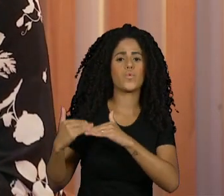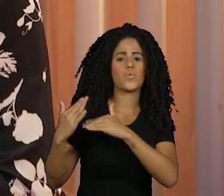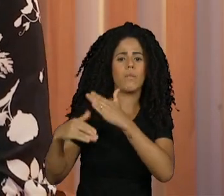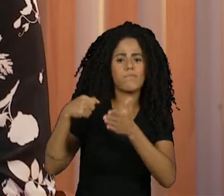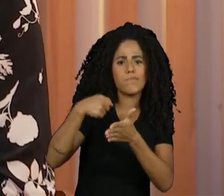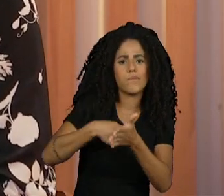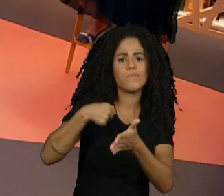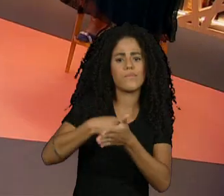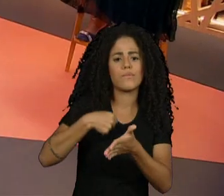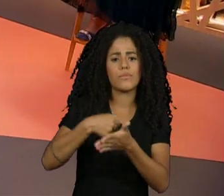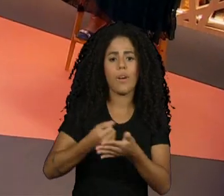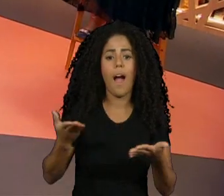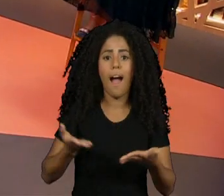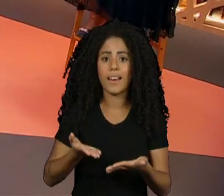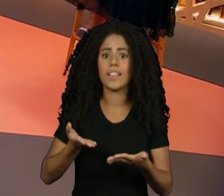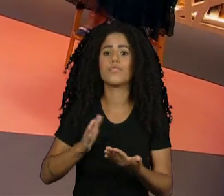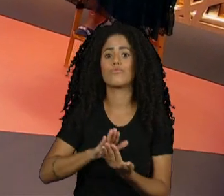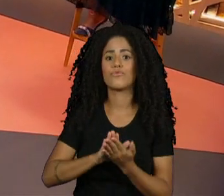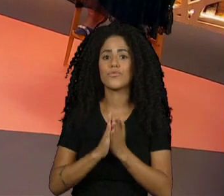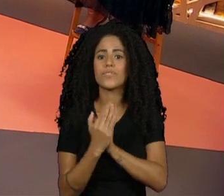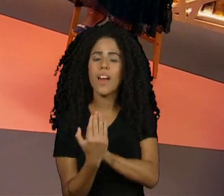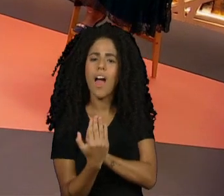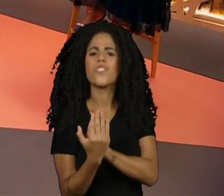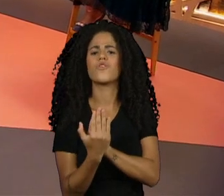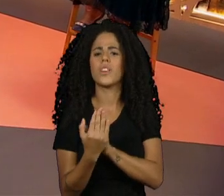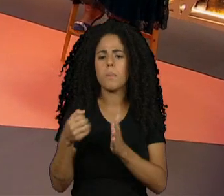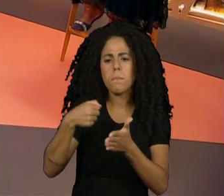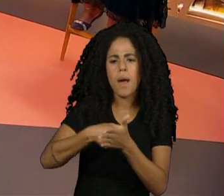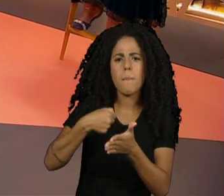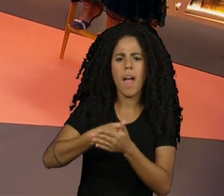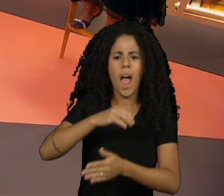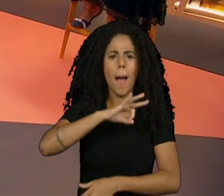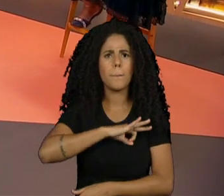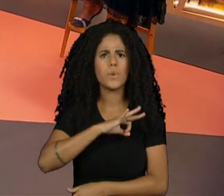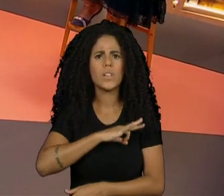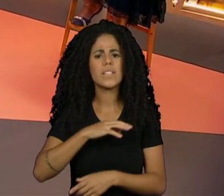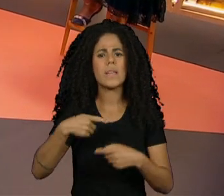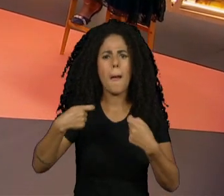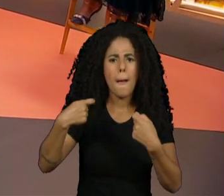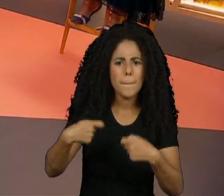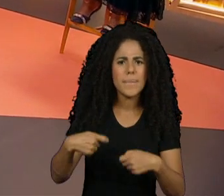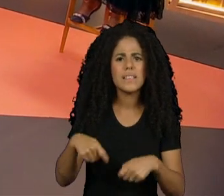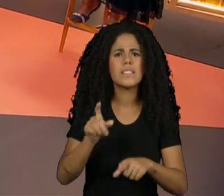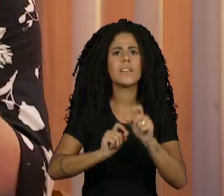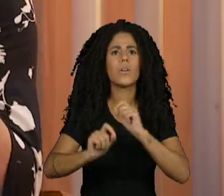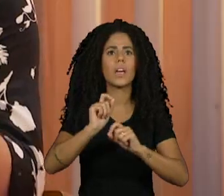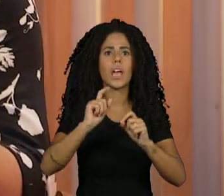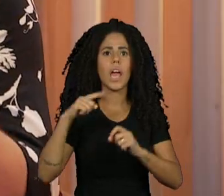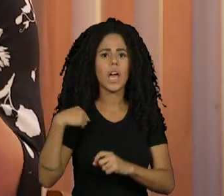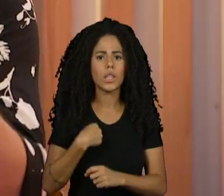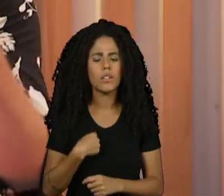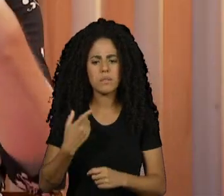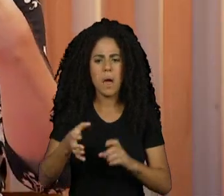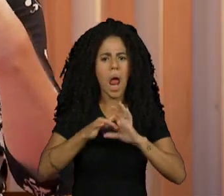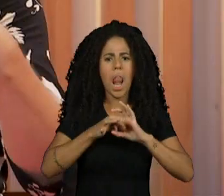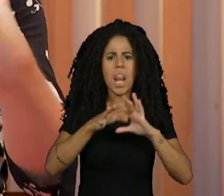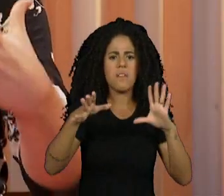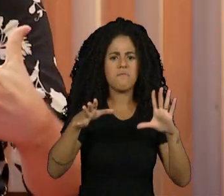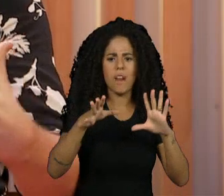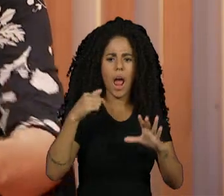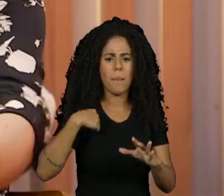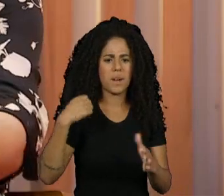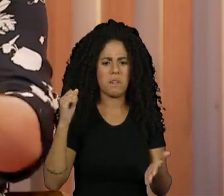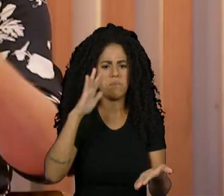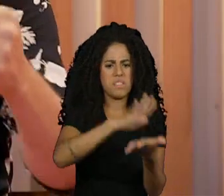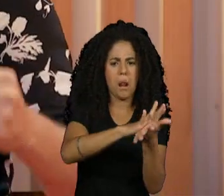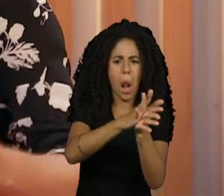existência trans nesse país. A sociedade civil cobrando da polícia, é preciso que a gente se livre do problema das